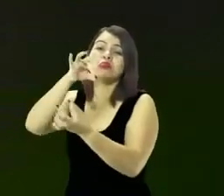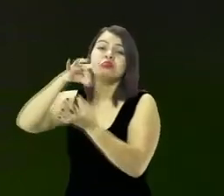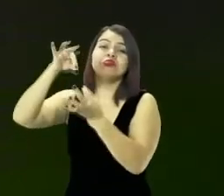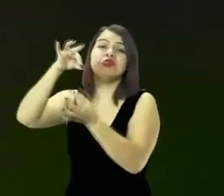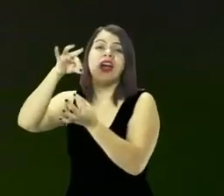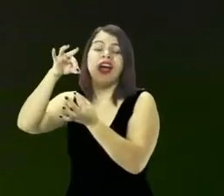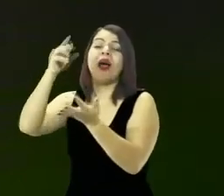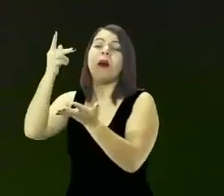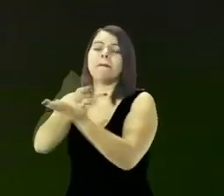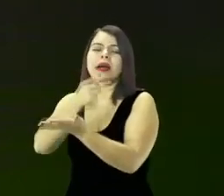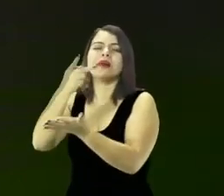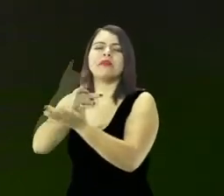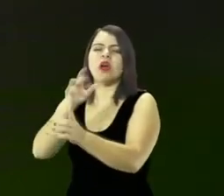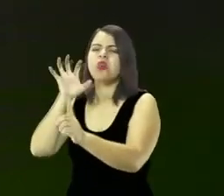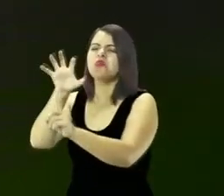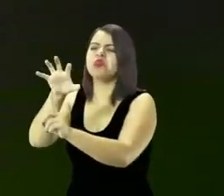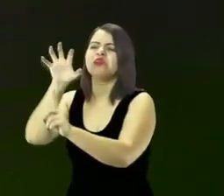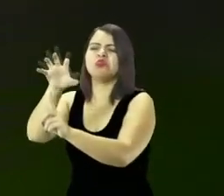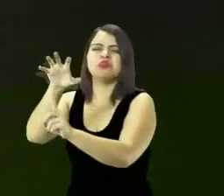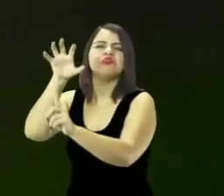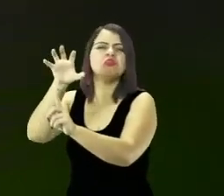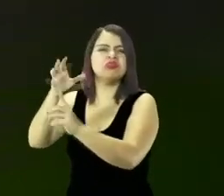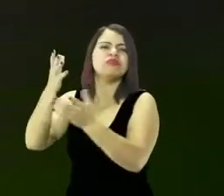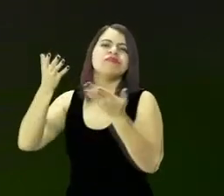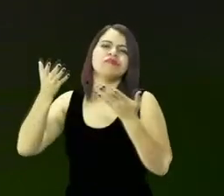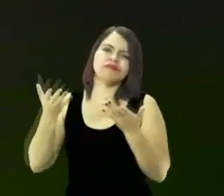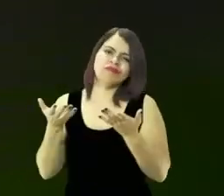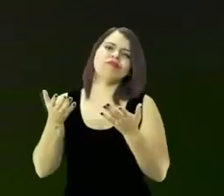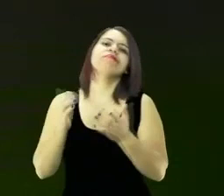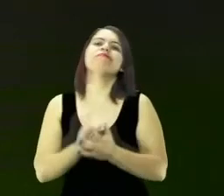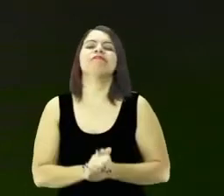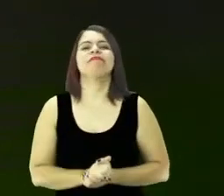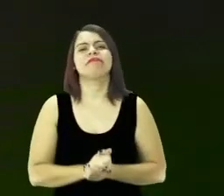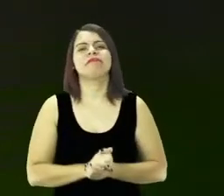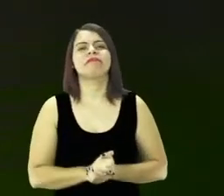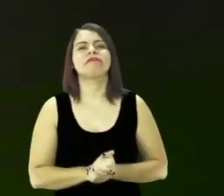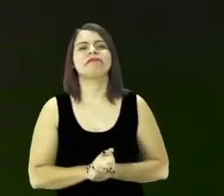espiritual elas estão recebendo influência do espírito do erro